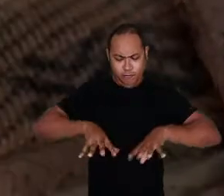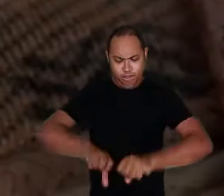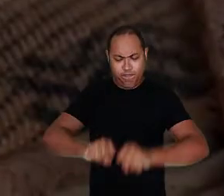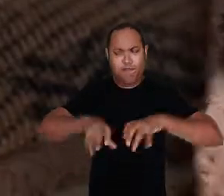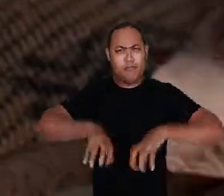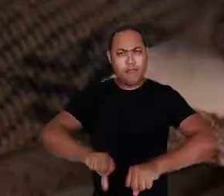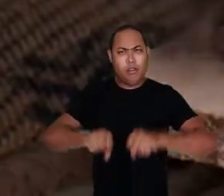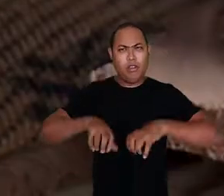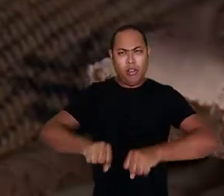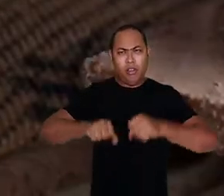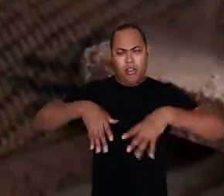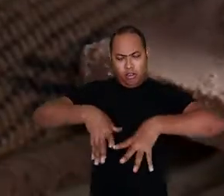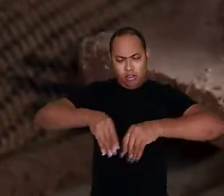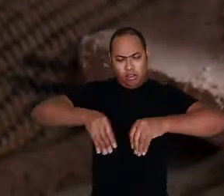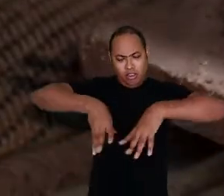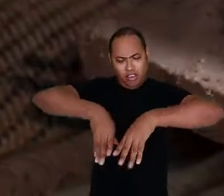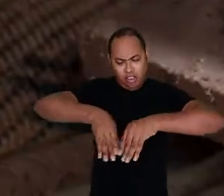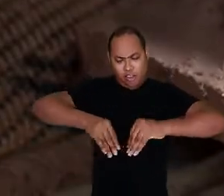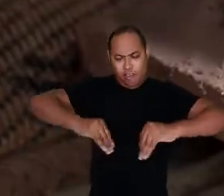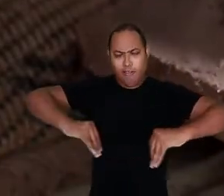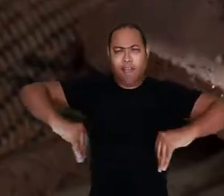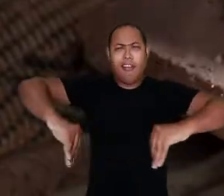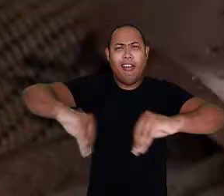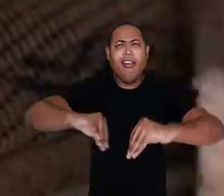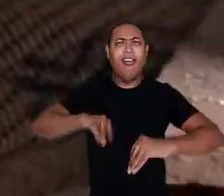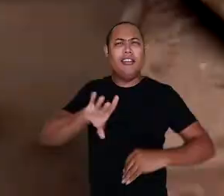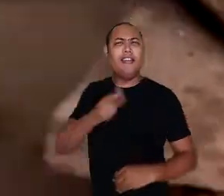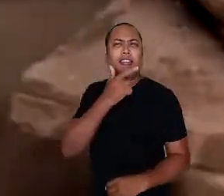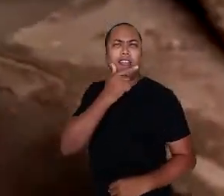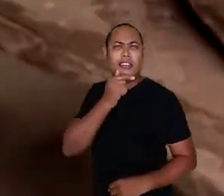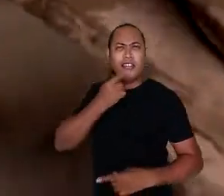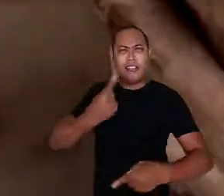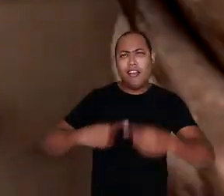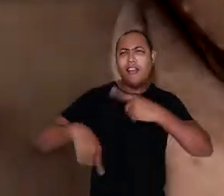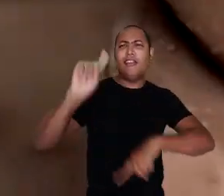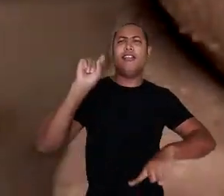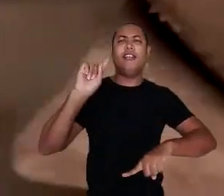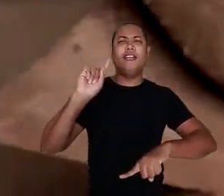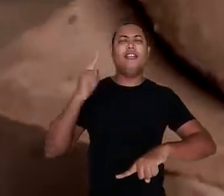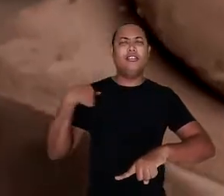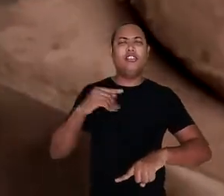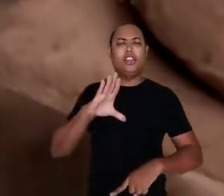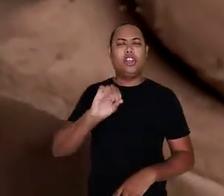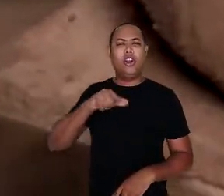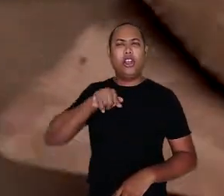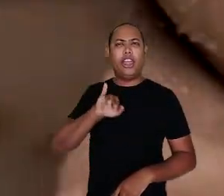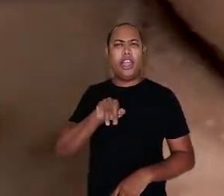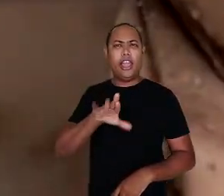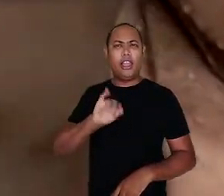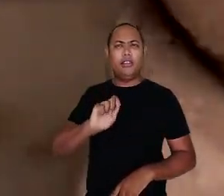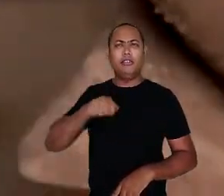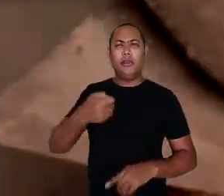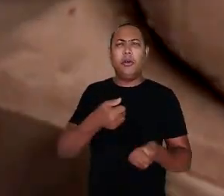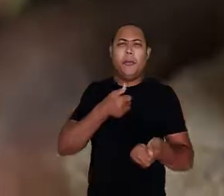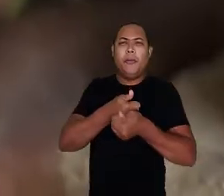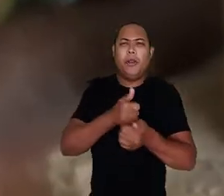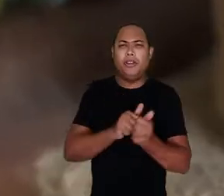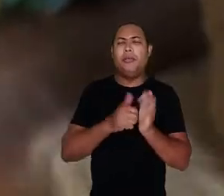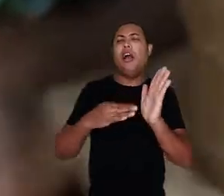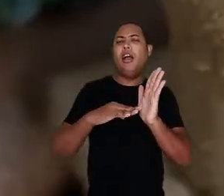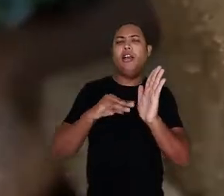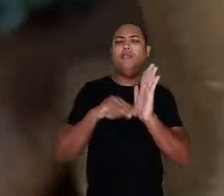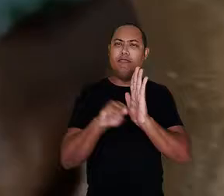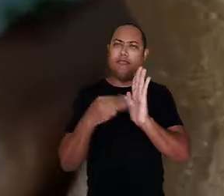A força de suas mãos Que amassam e transformam o barro Fez com que Dona Cadu Ultrapassasse o distrito de Coqueiros